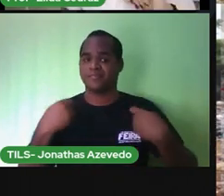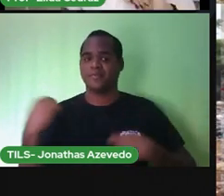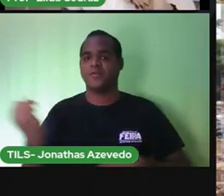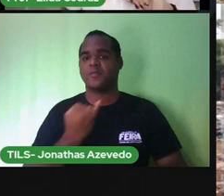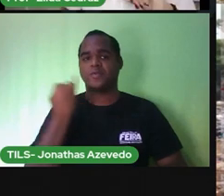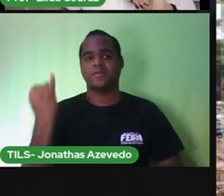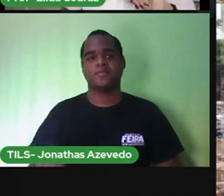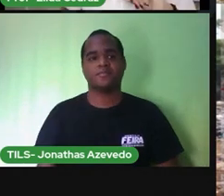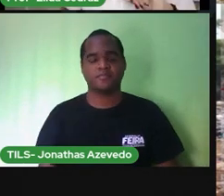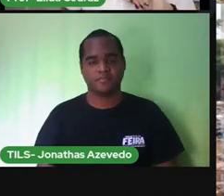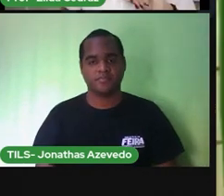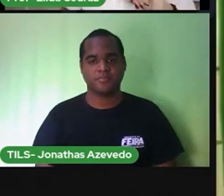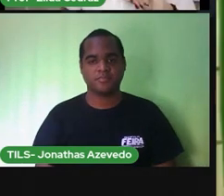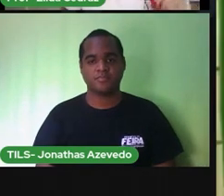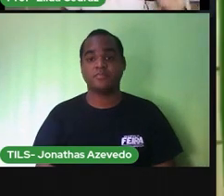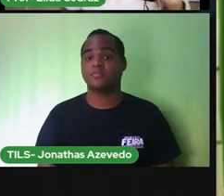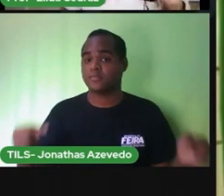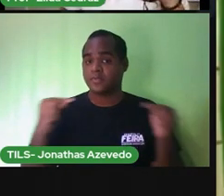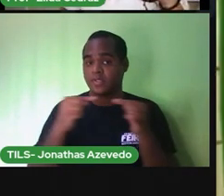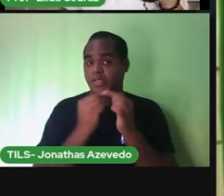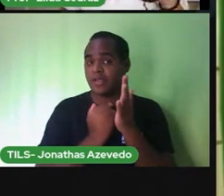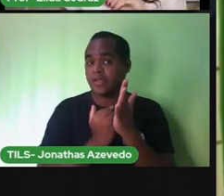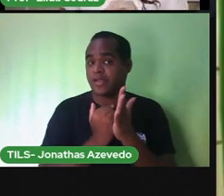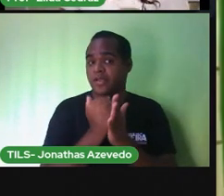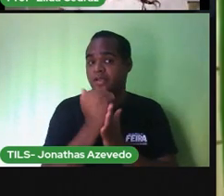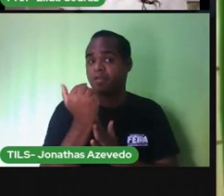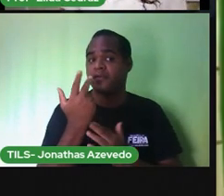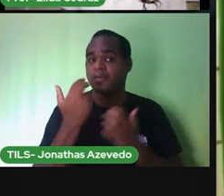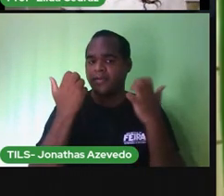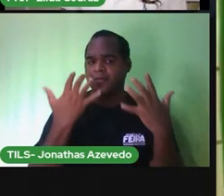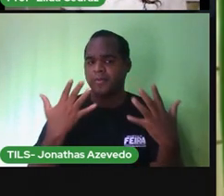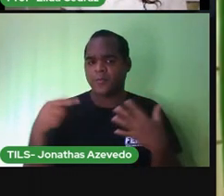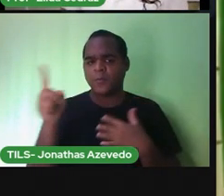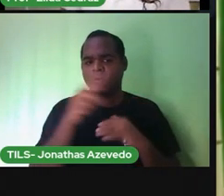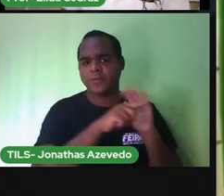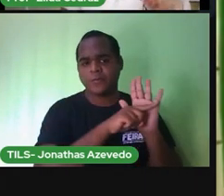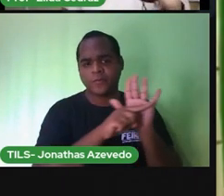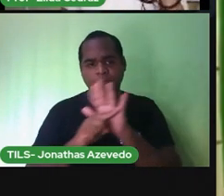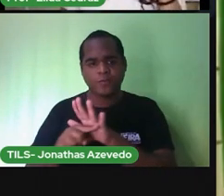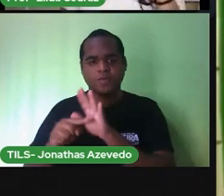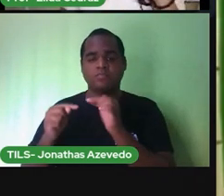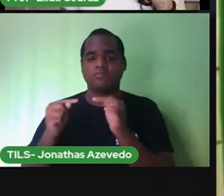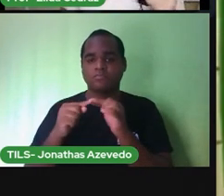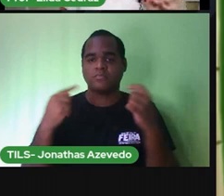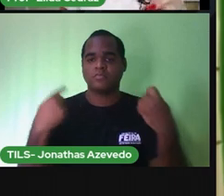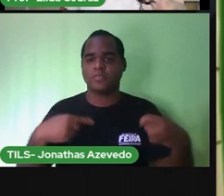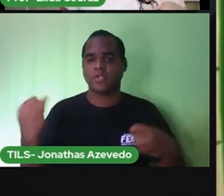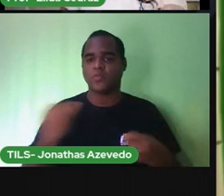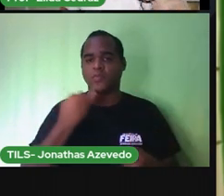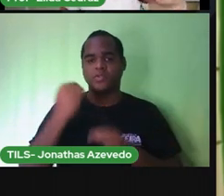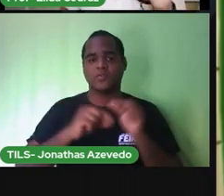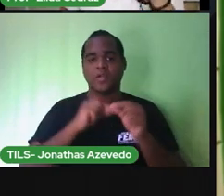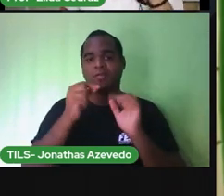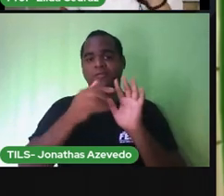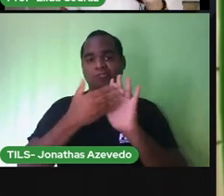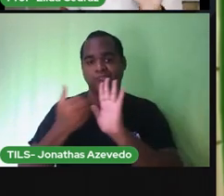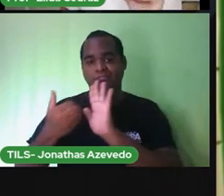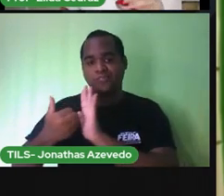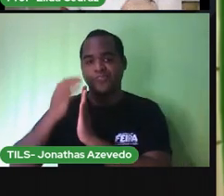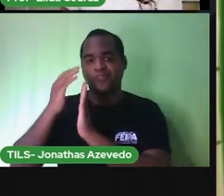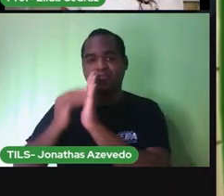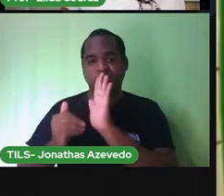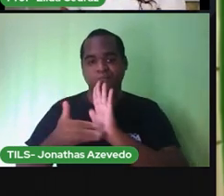e aqui começa a ajuda que nós damos aos baldameiros a separação do lixo para